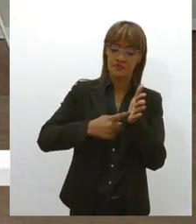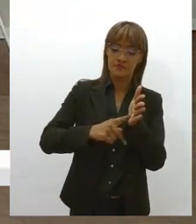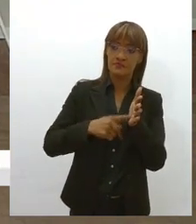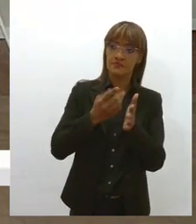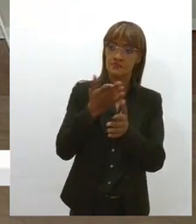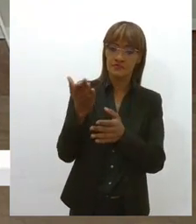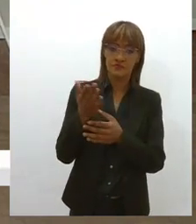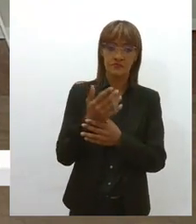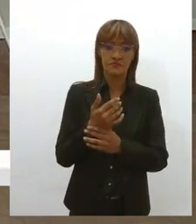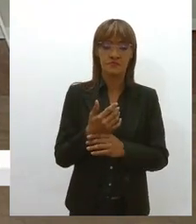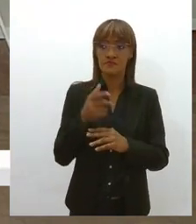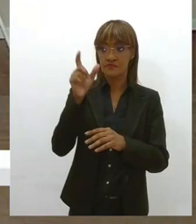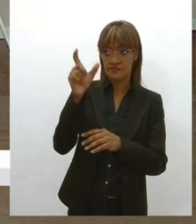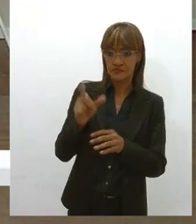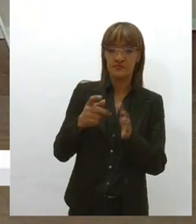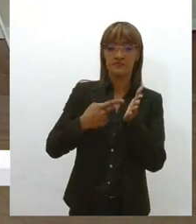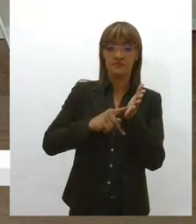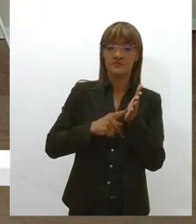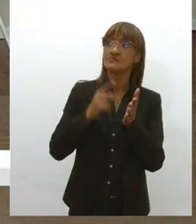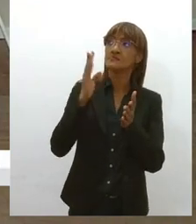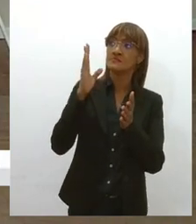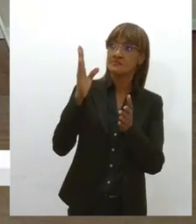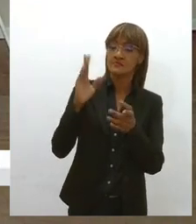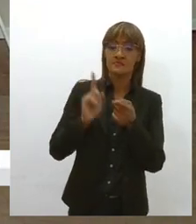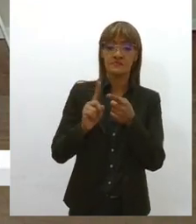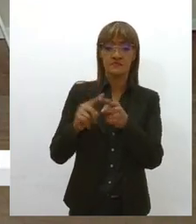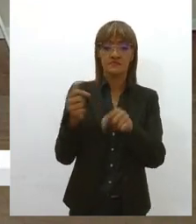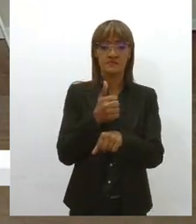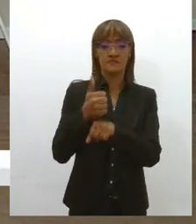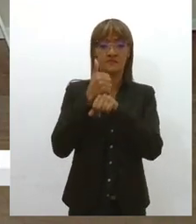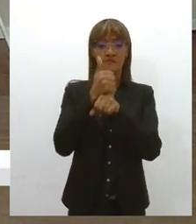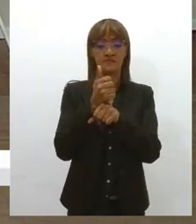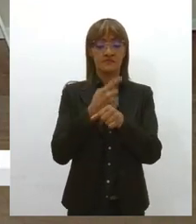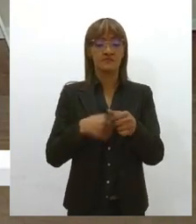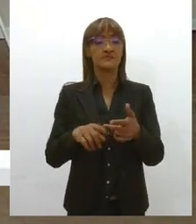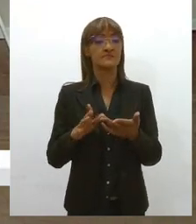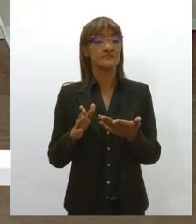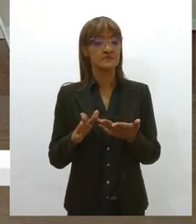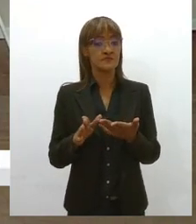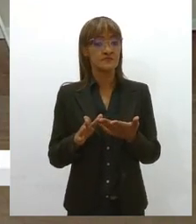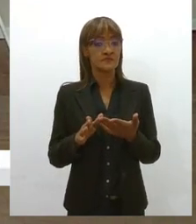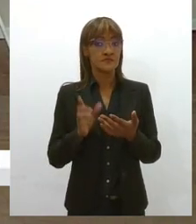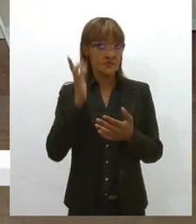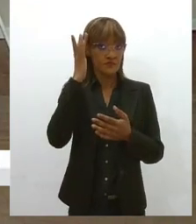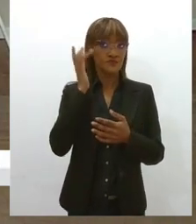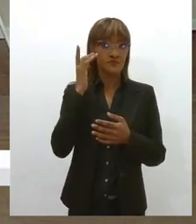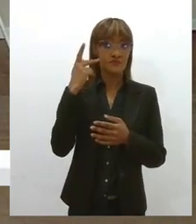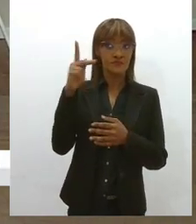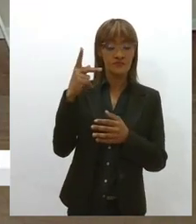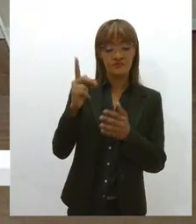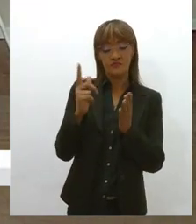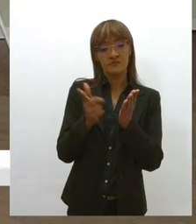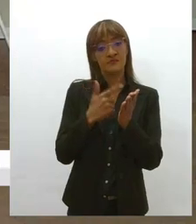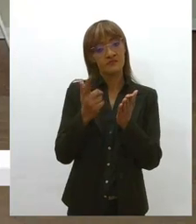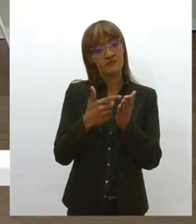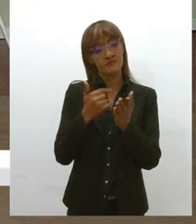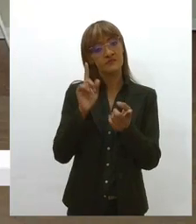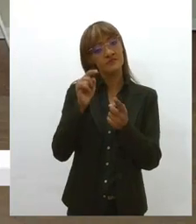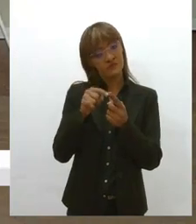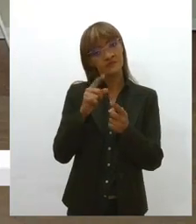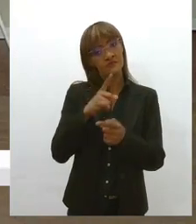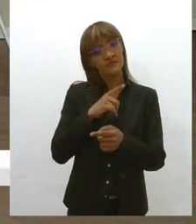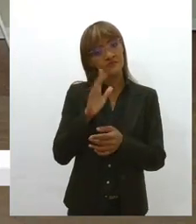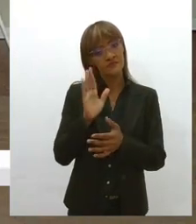sindicalista, além de assistente social, é sindicalista, e acho que o seu livro traz esse objetivo de